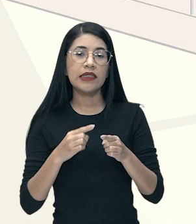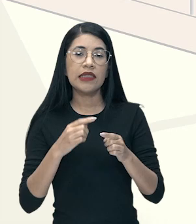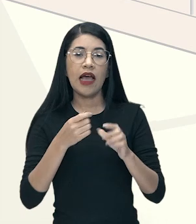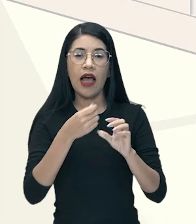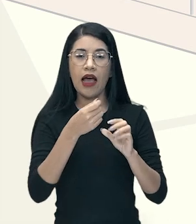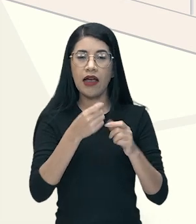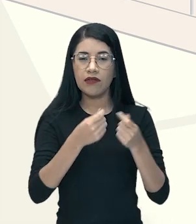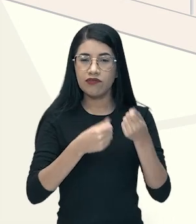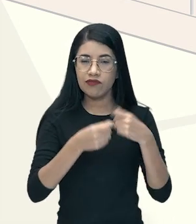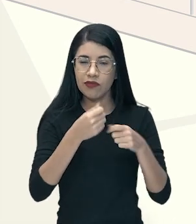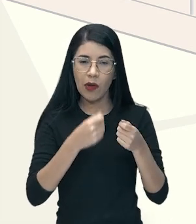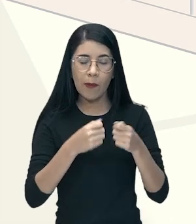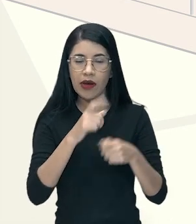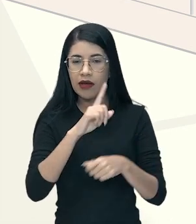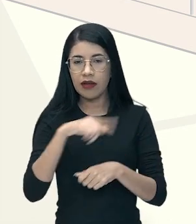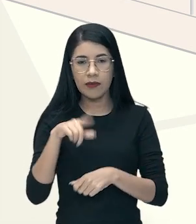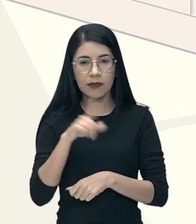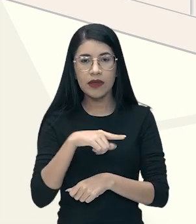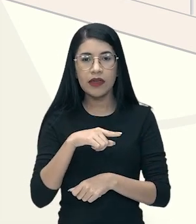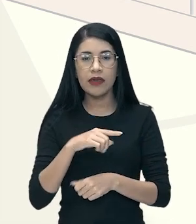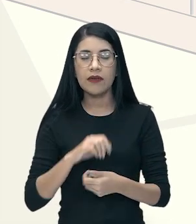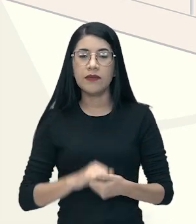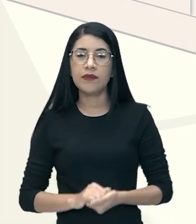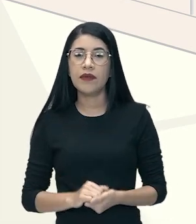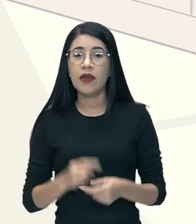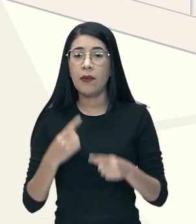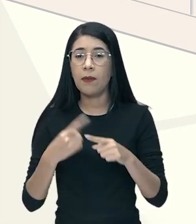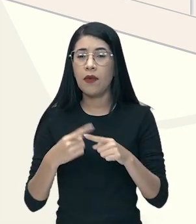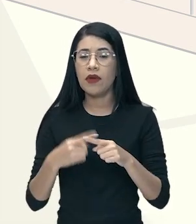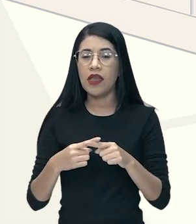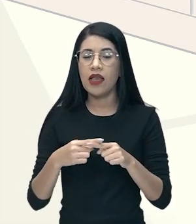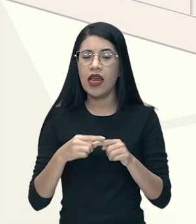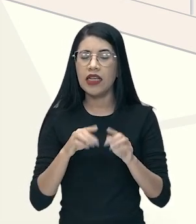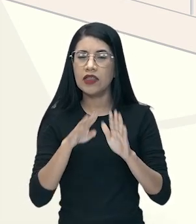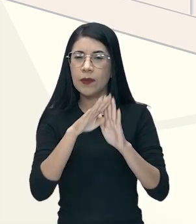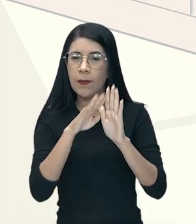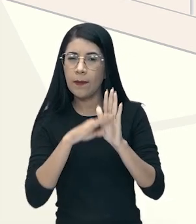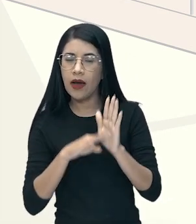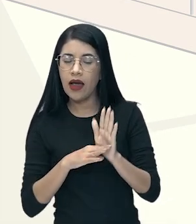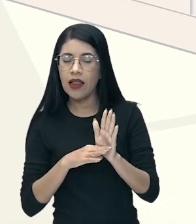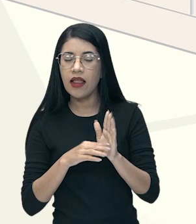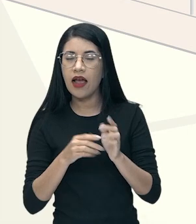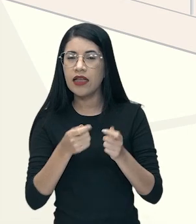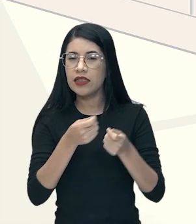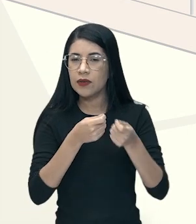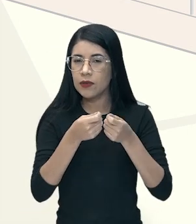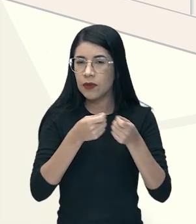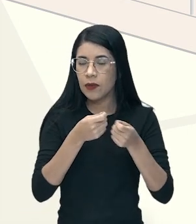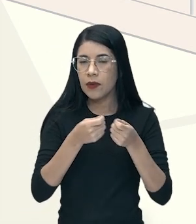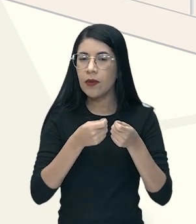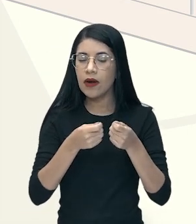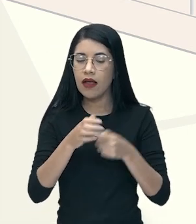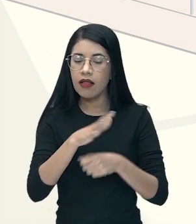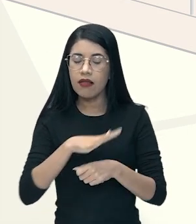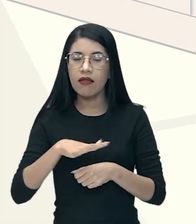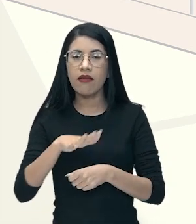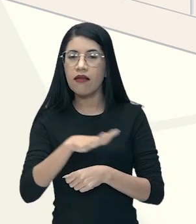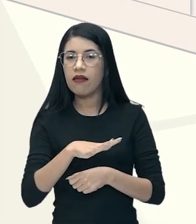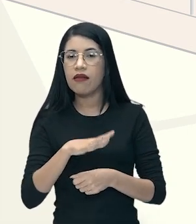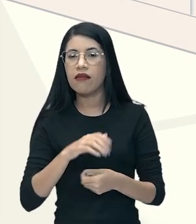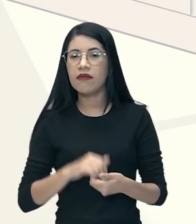Smith falava, o próprio mercado se autorregularia, ali na mão invisível do mercado, norteando